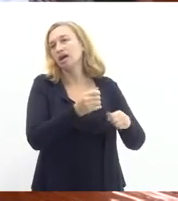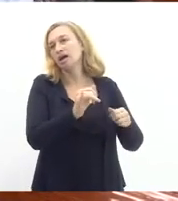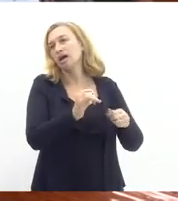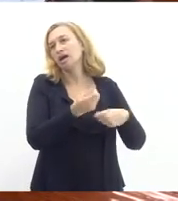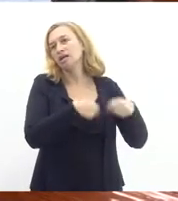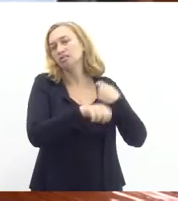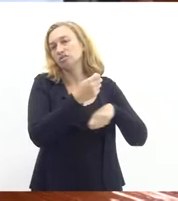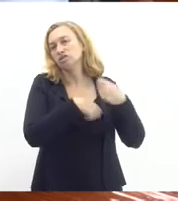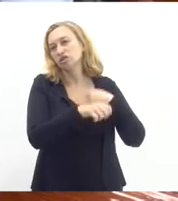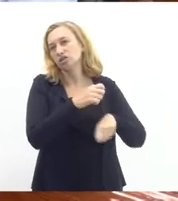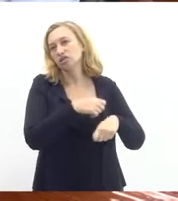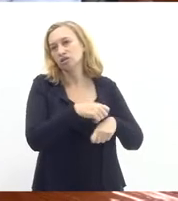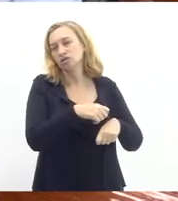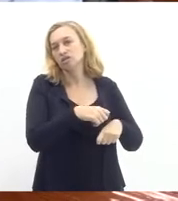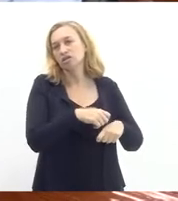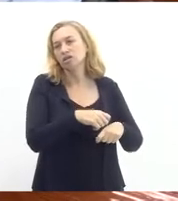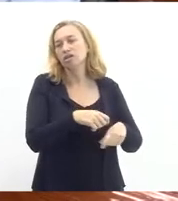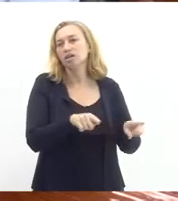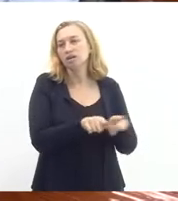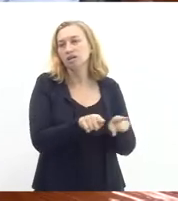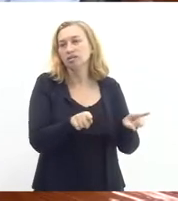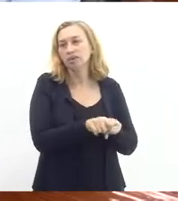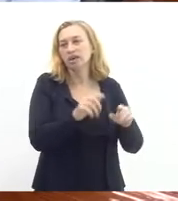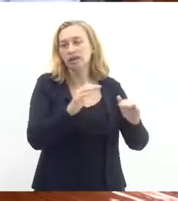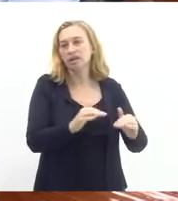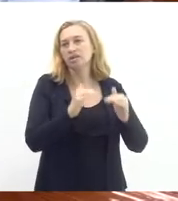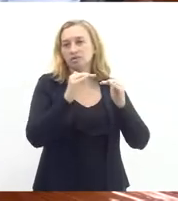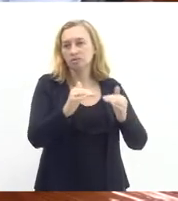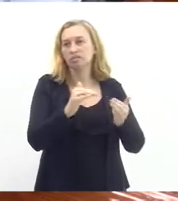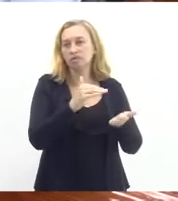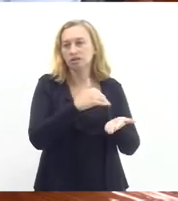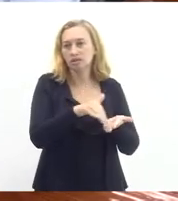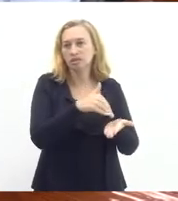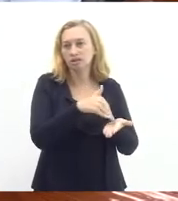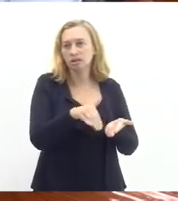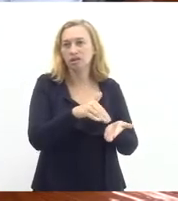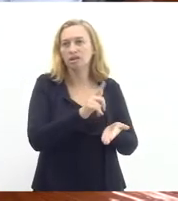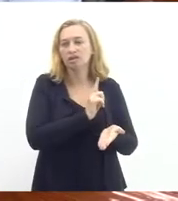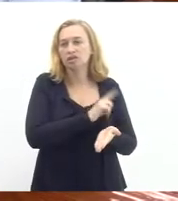gestão de pessoas a senhora Patrícia Reis bom dia obrigado pela presença